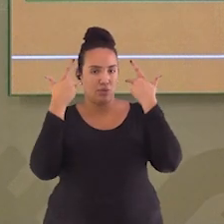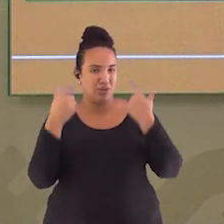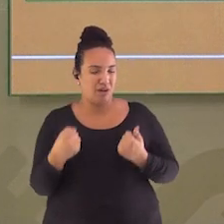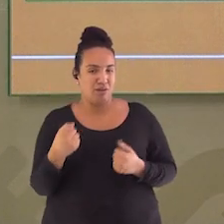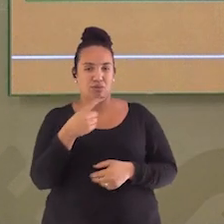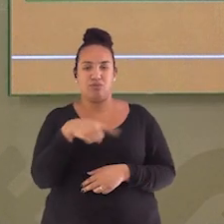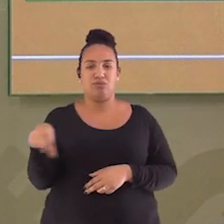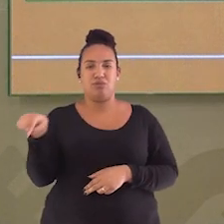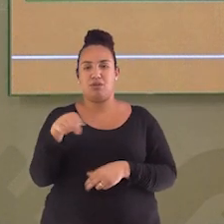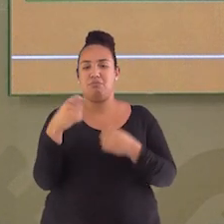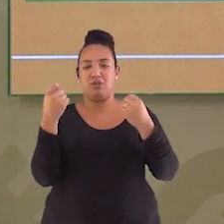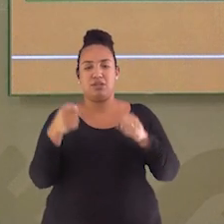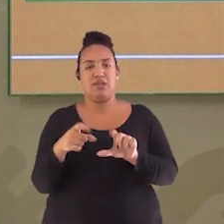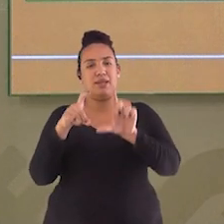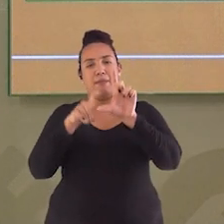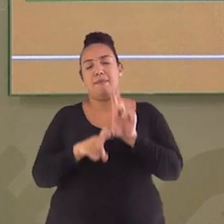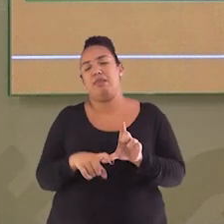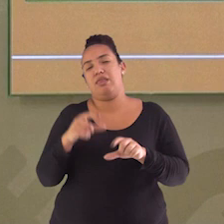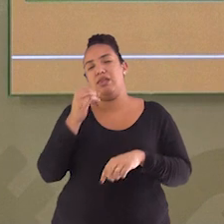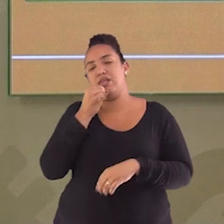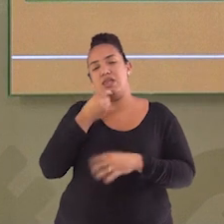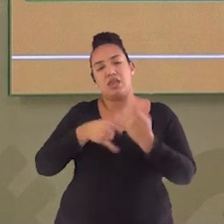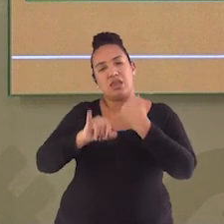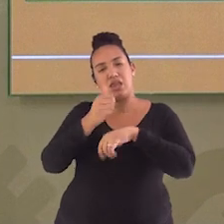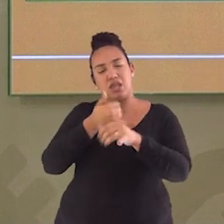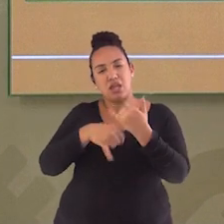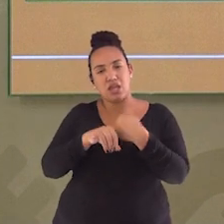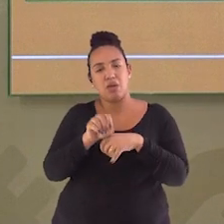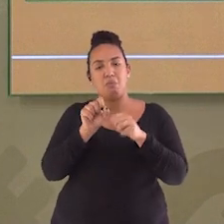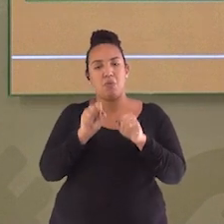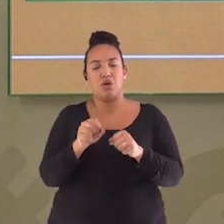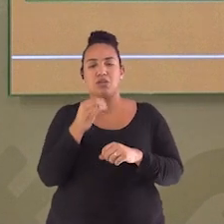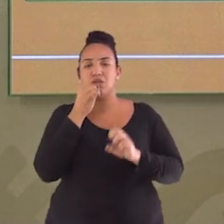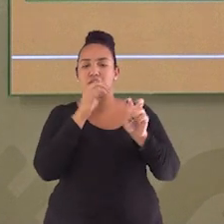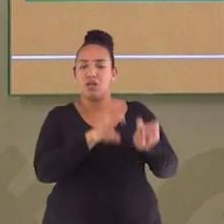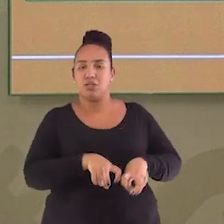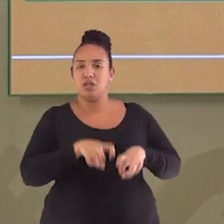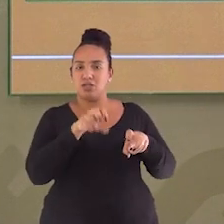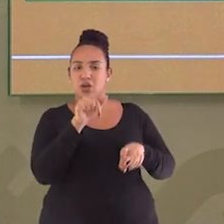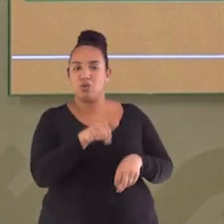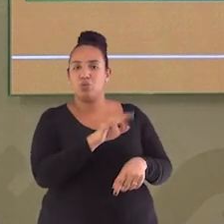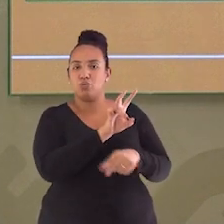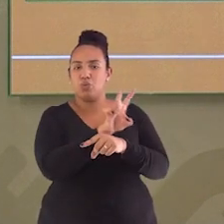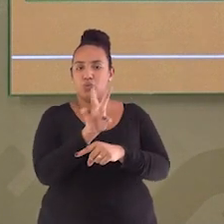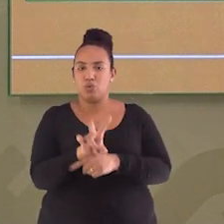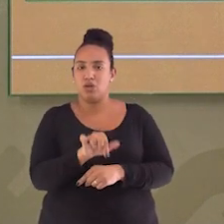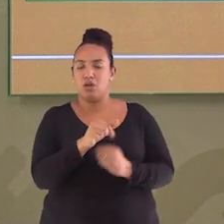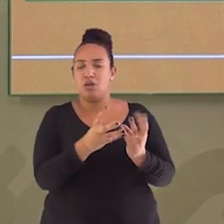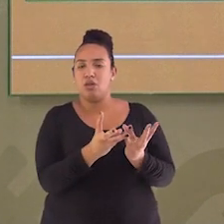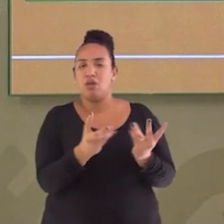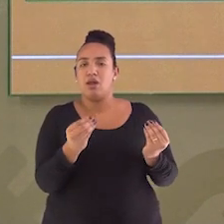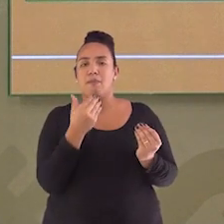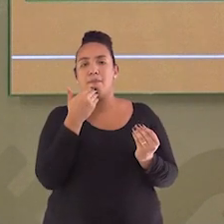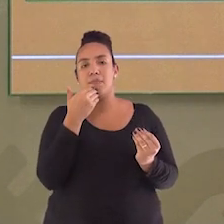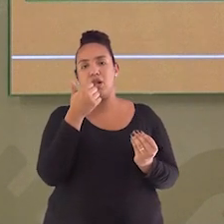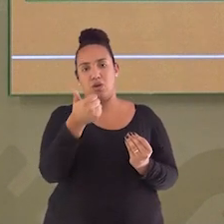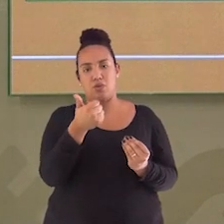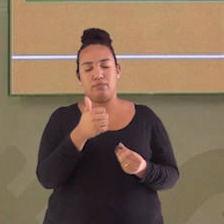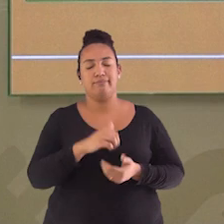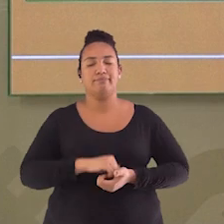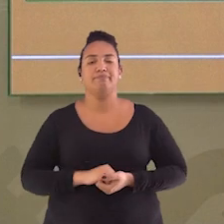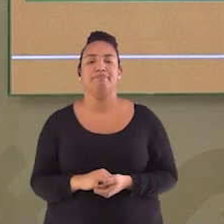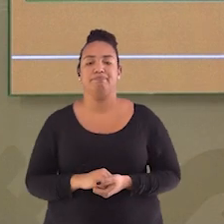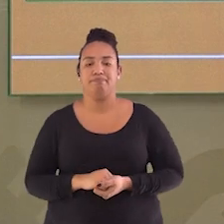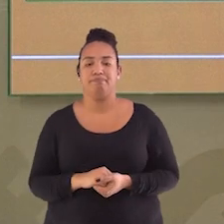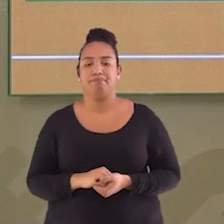dependentes de agrotóxicos assim, você consegue cultivar algo em seu quintal, em sua horta, com uma qualidade maior por causa da adubação natural, tá?